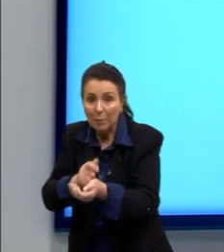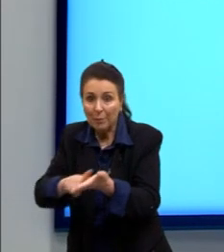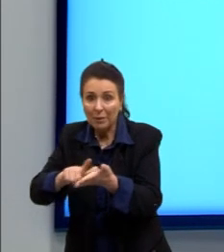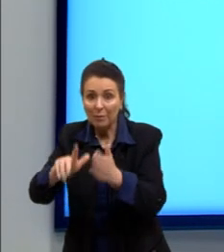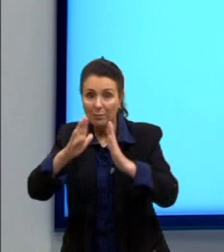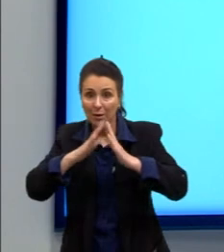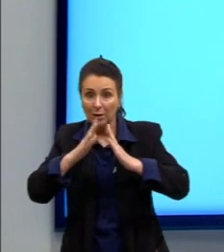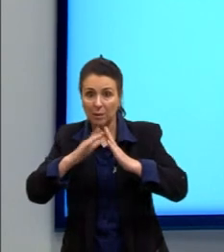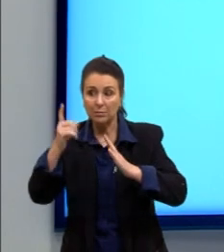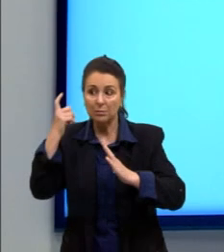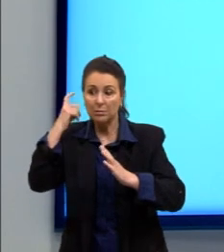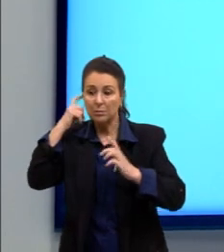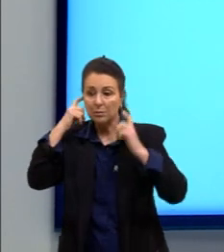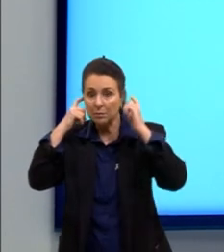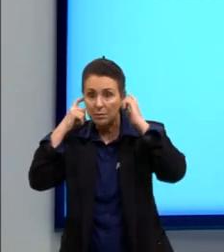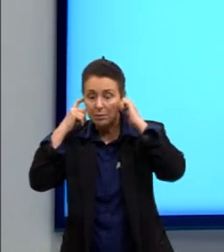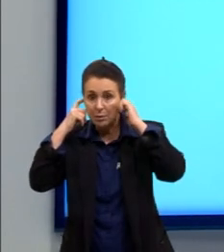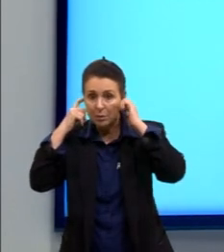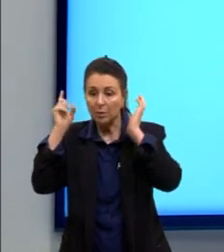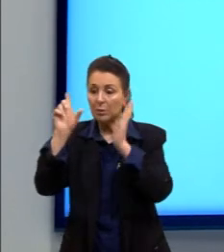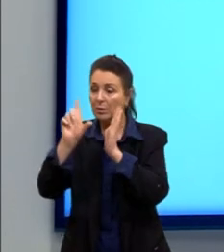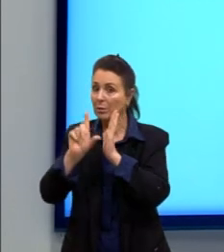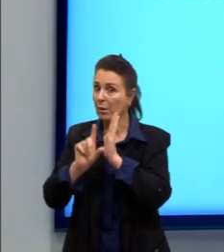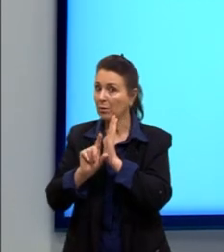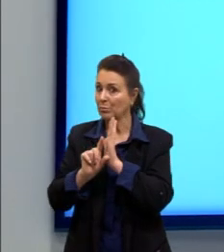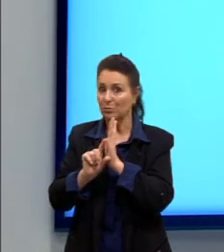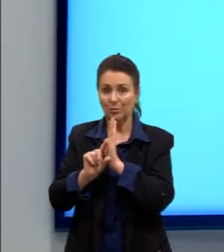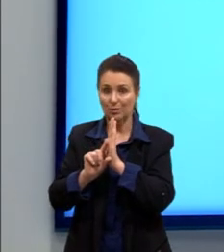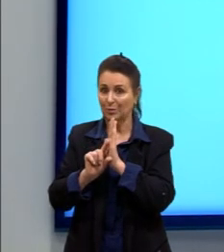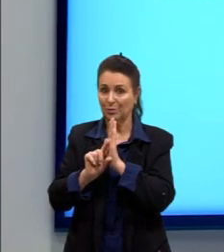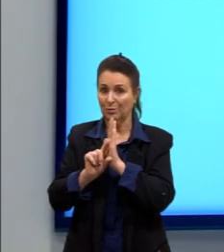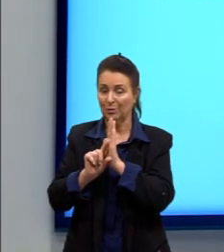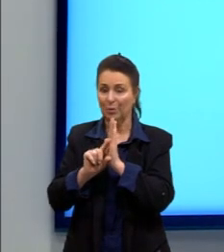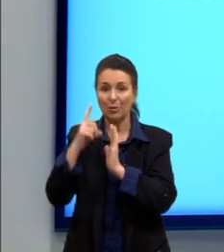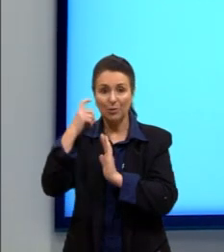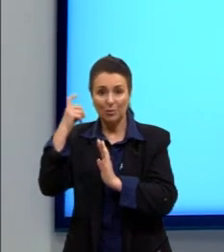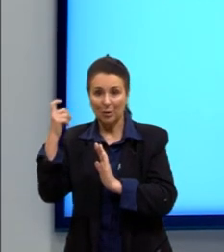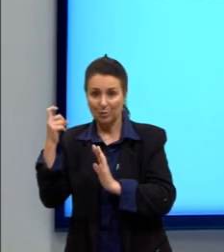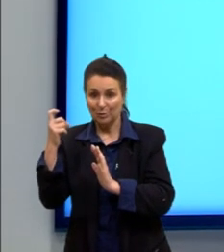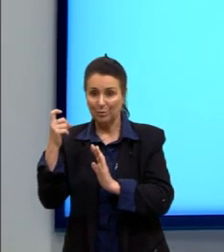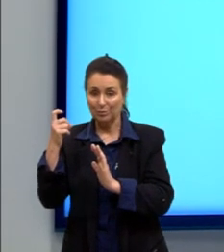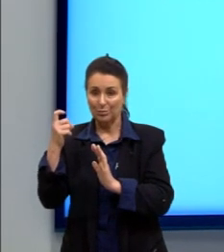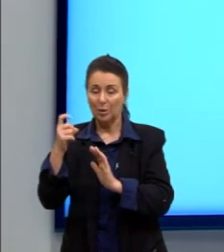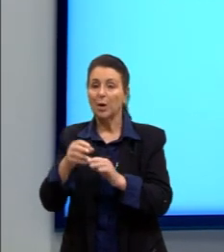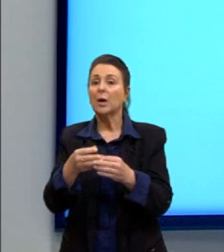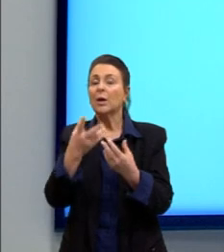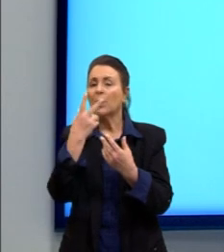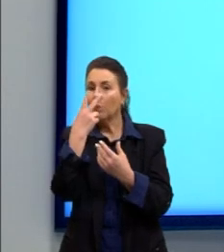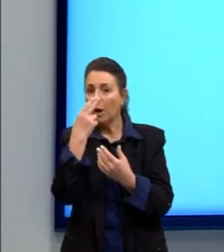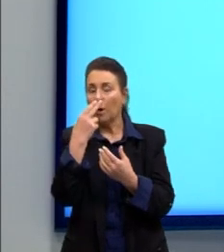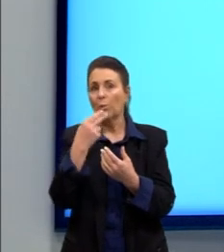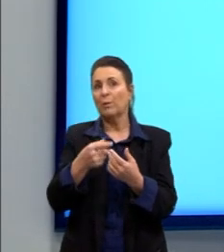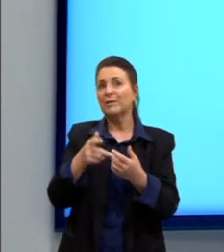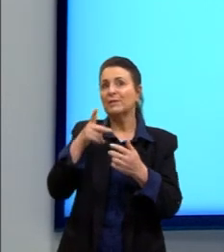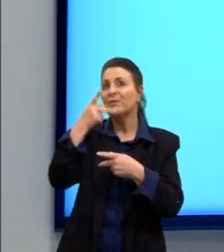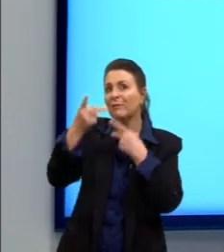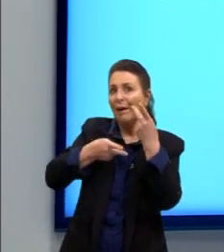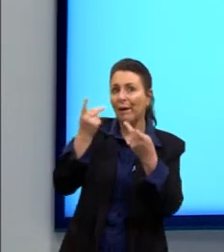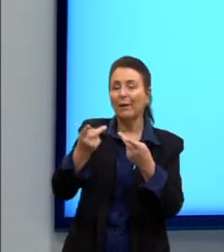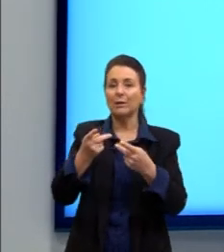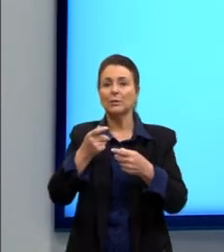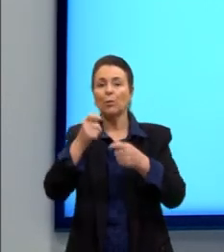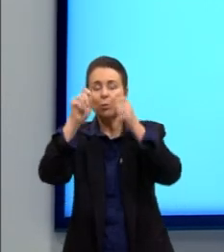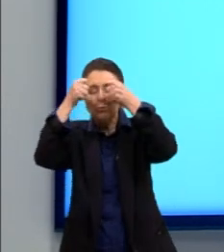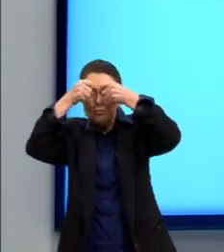ouvidos CR não reduzem realmente os barulhos irregulares como discursos e choros de bebês mesmo